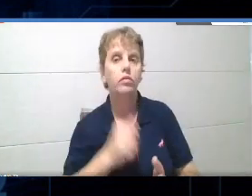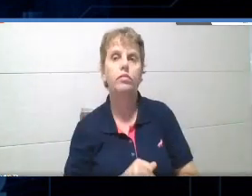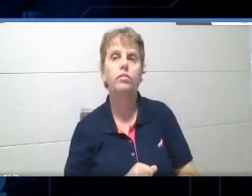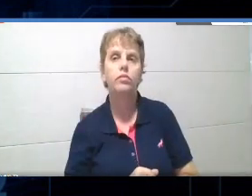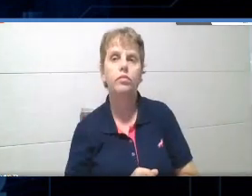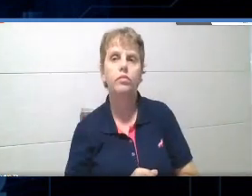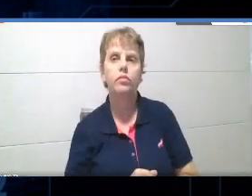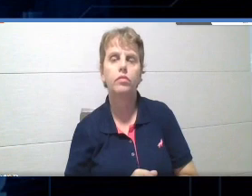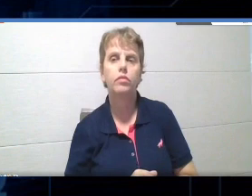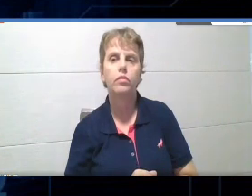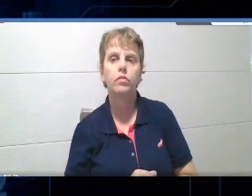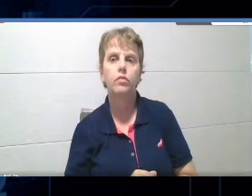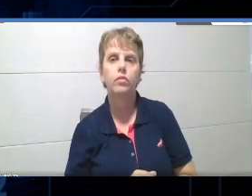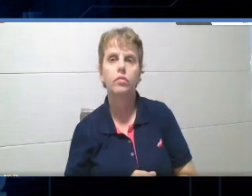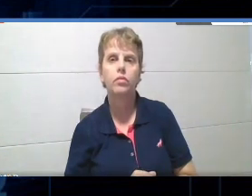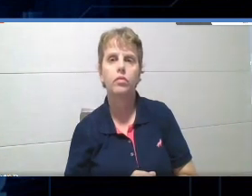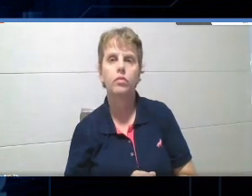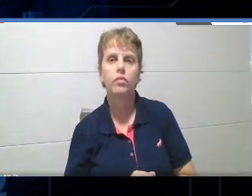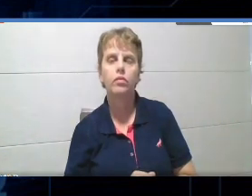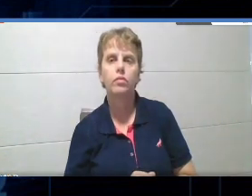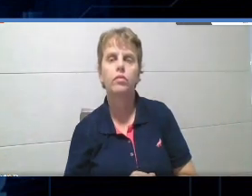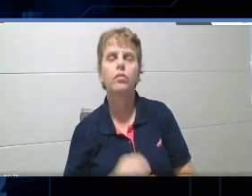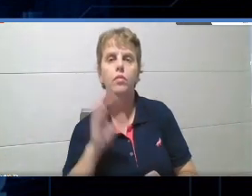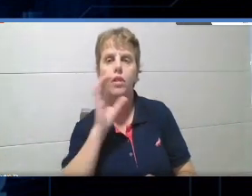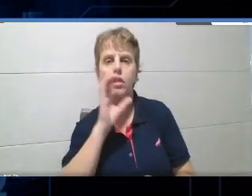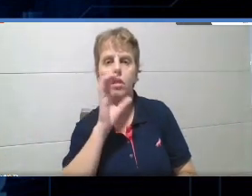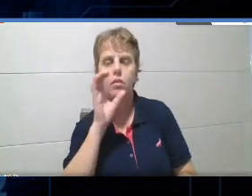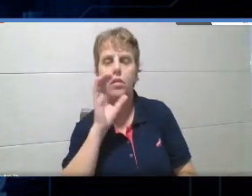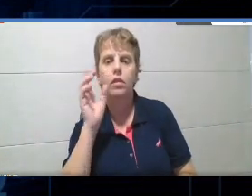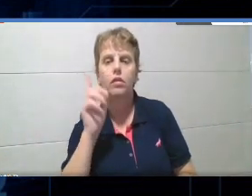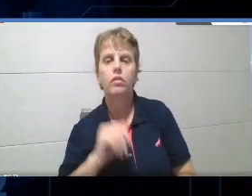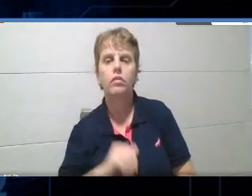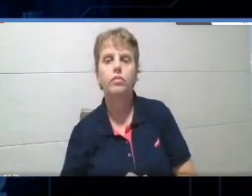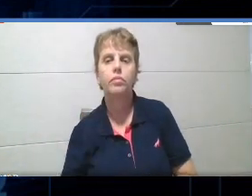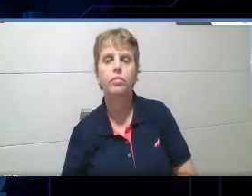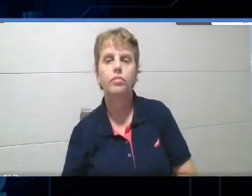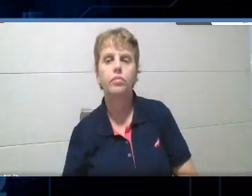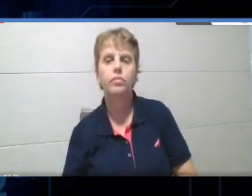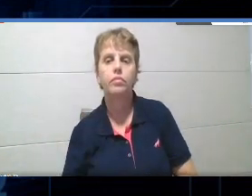contínuo. Eu vou mostrar de uma forma bem rápida para vocês.